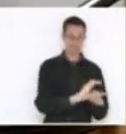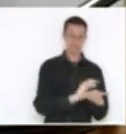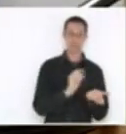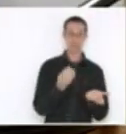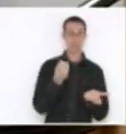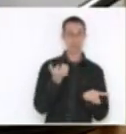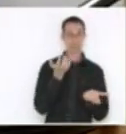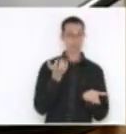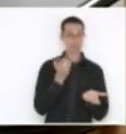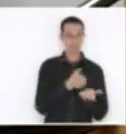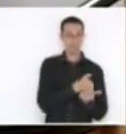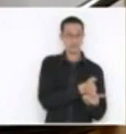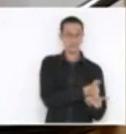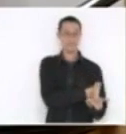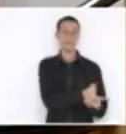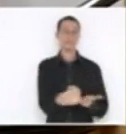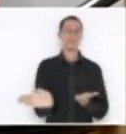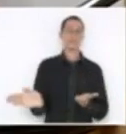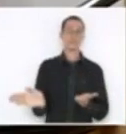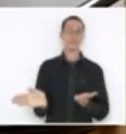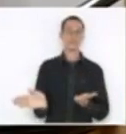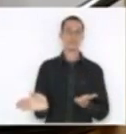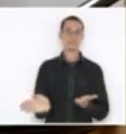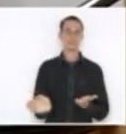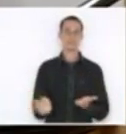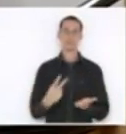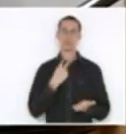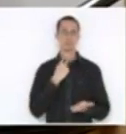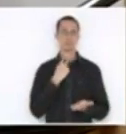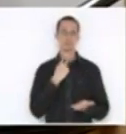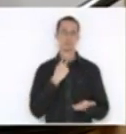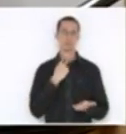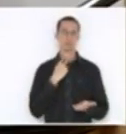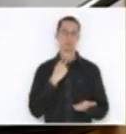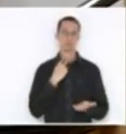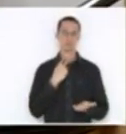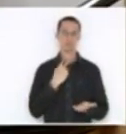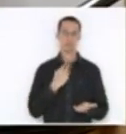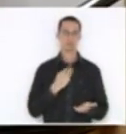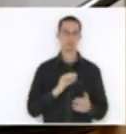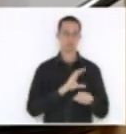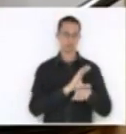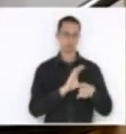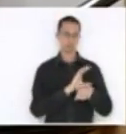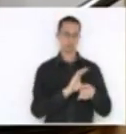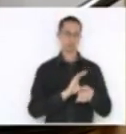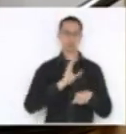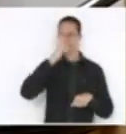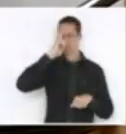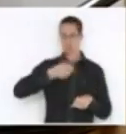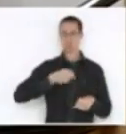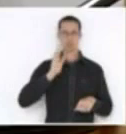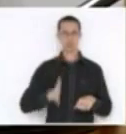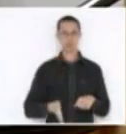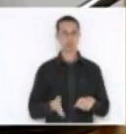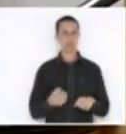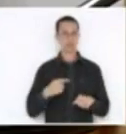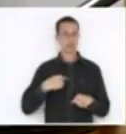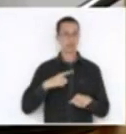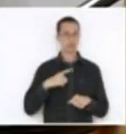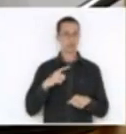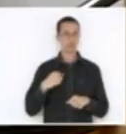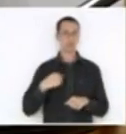eu tiro esta vinculação, não posso fazê-lo, não poderia fazê-lo, porque a Constituição prevê isso, é a Constituição Federal. E eu utilizo de